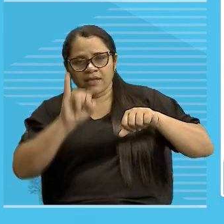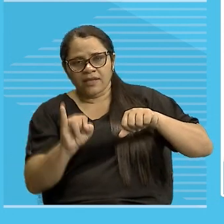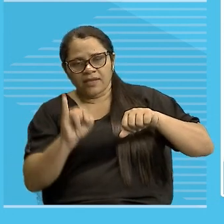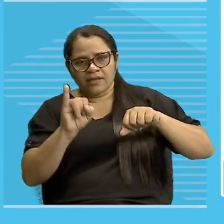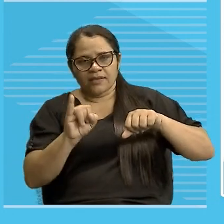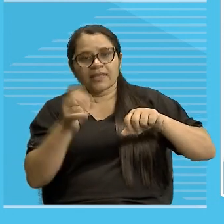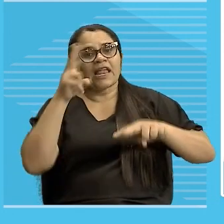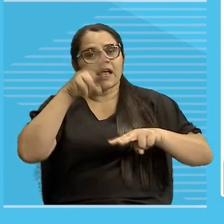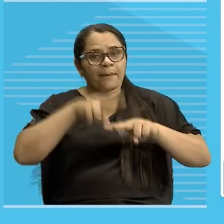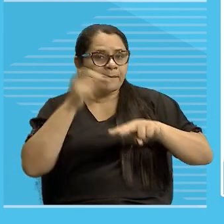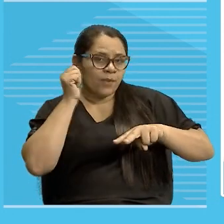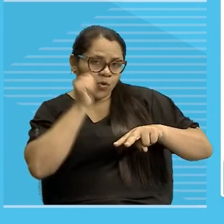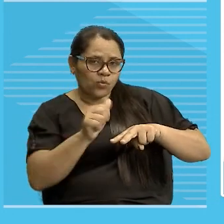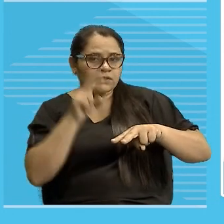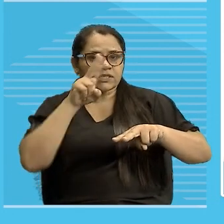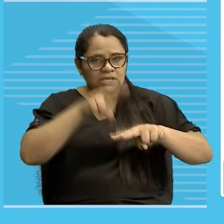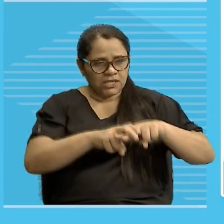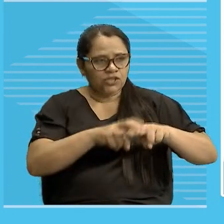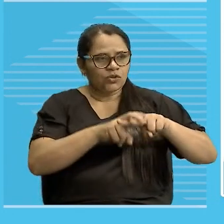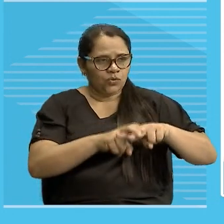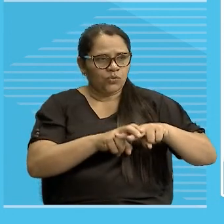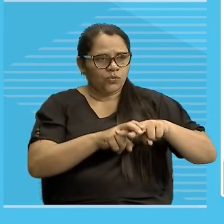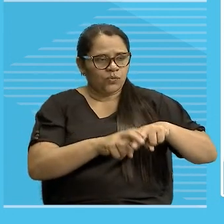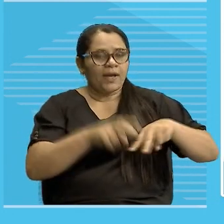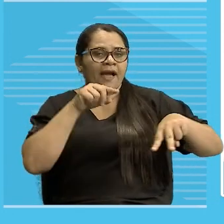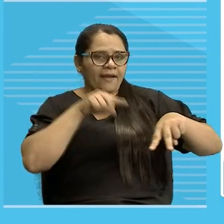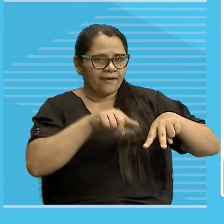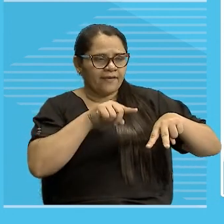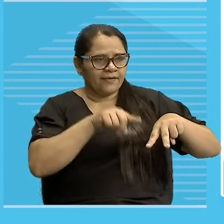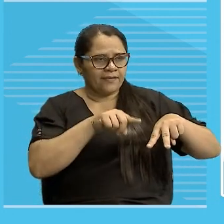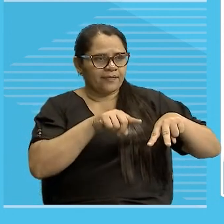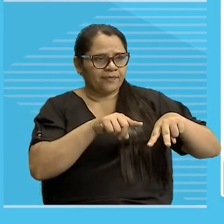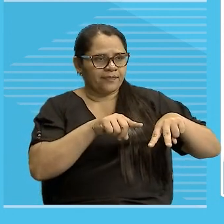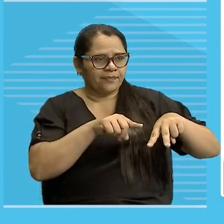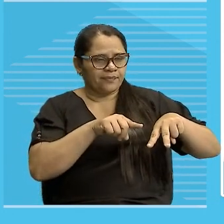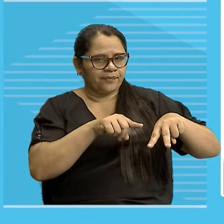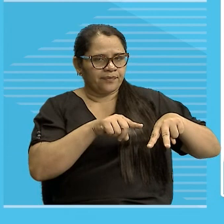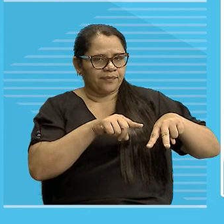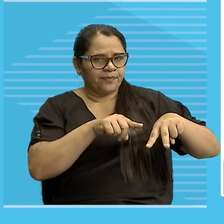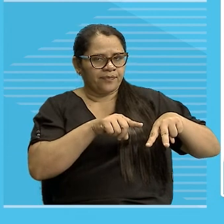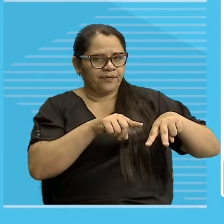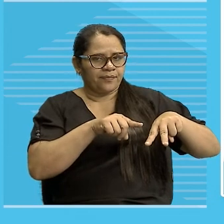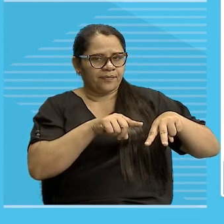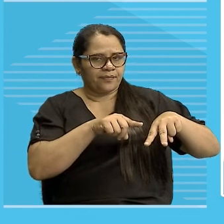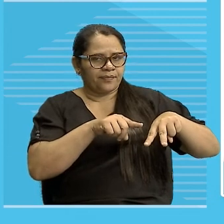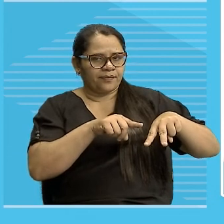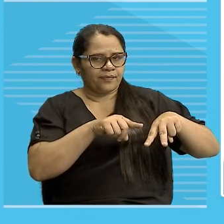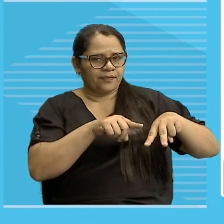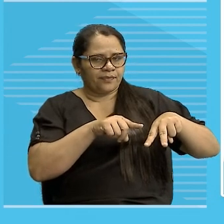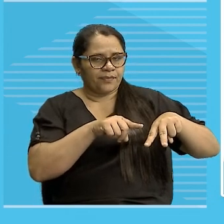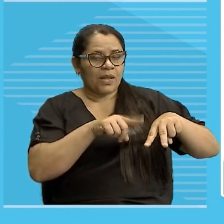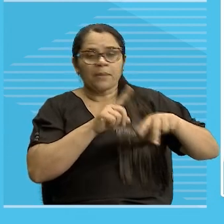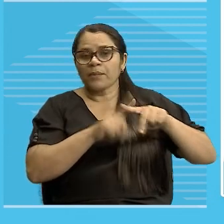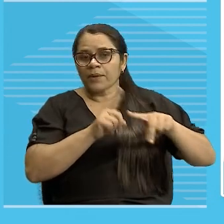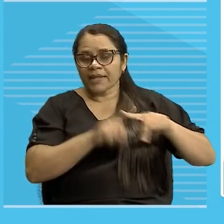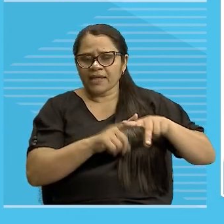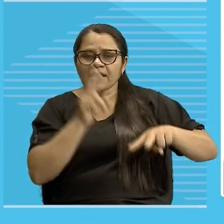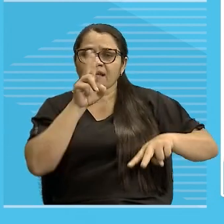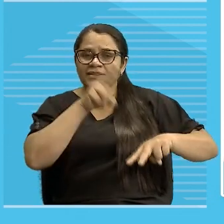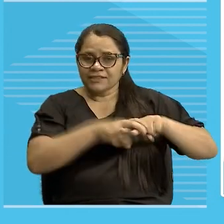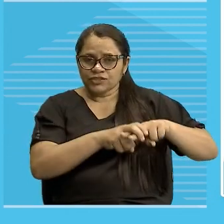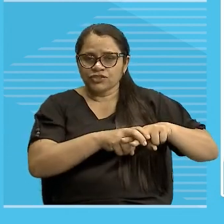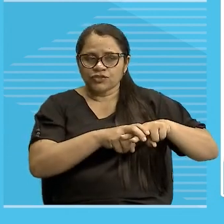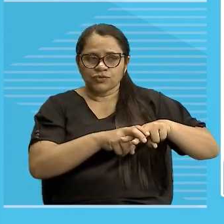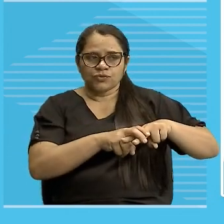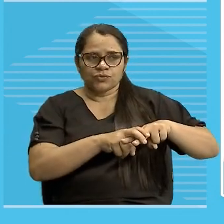ou seja, a calça está sobre ela, assim, estou sobre a calça, embaixo dessa almofada, e por que dessa almofada? vou